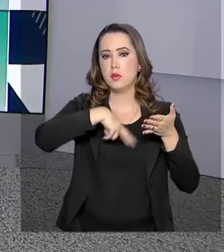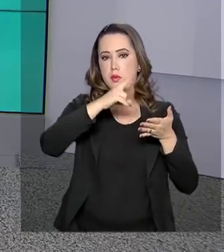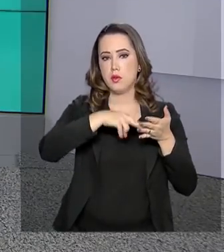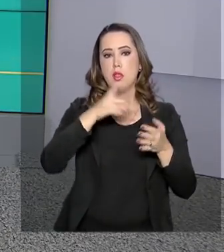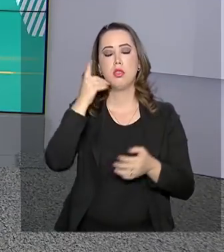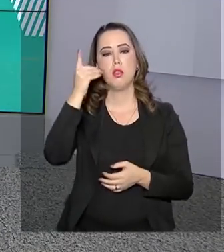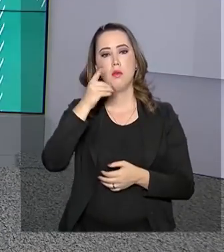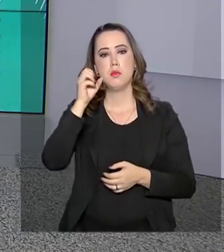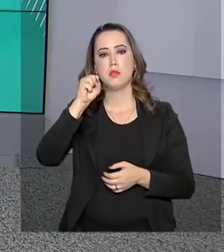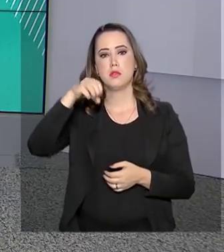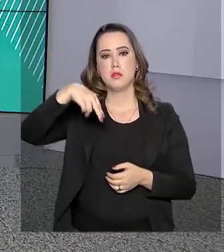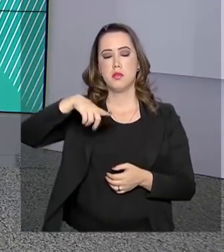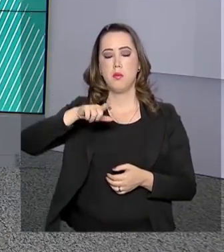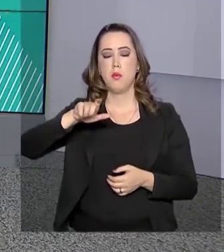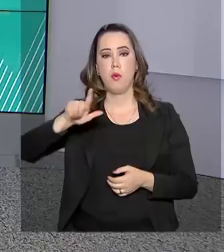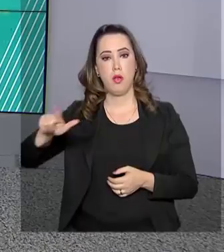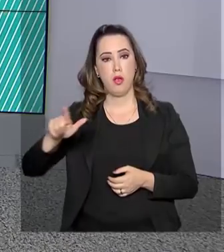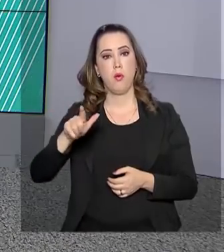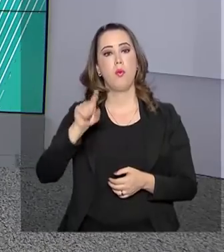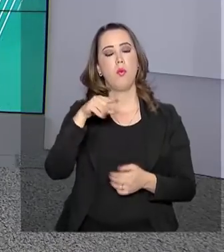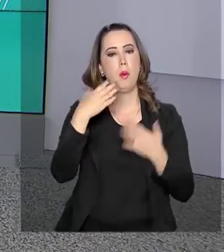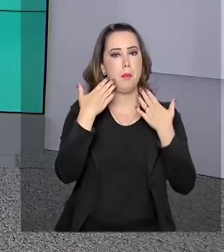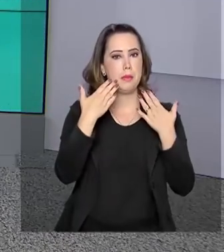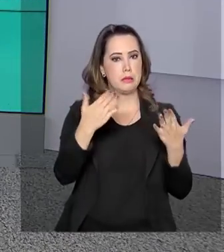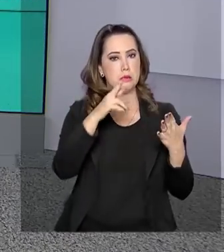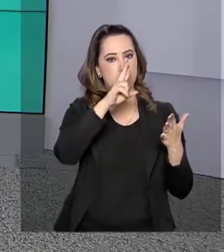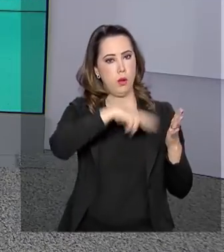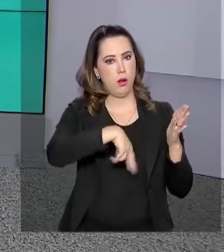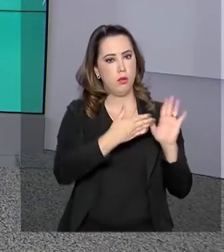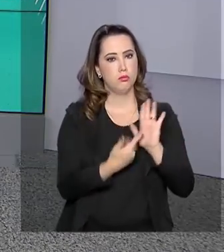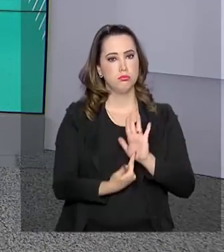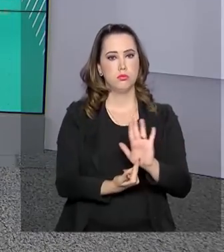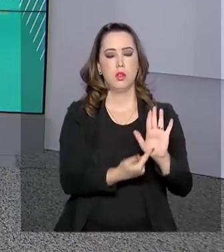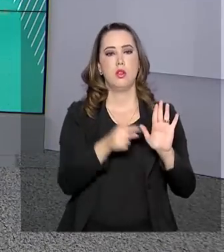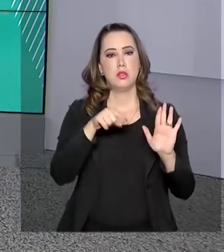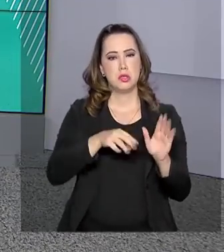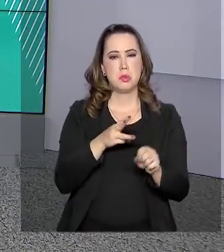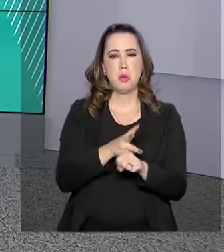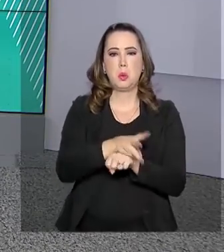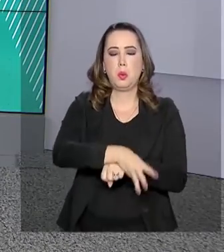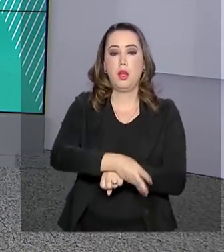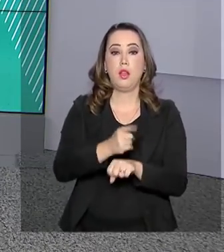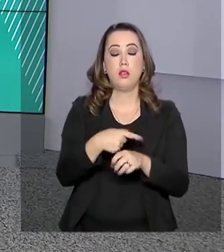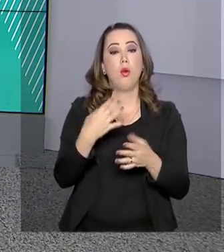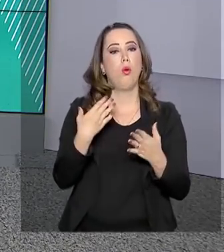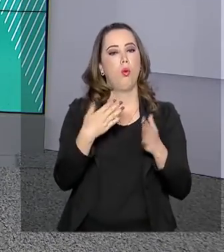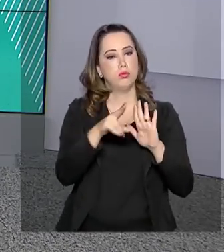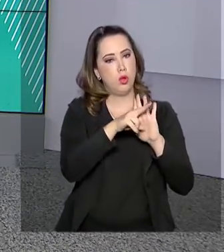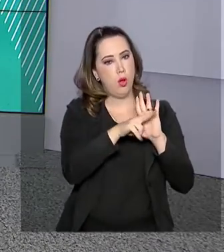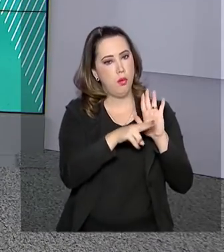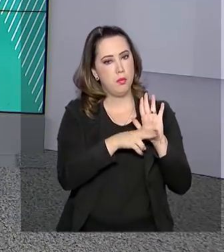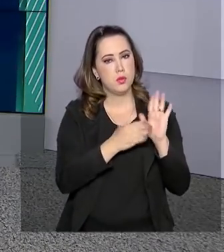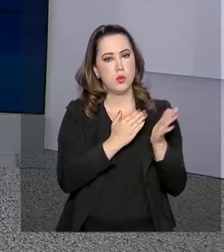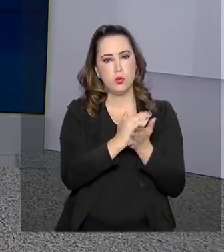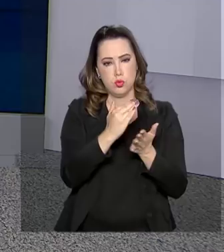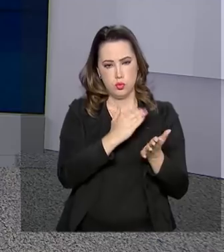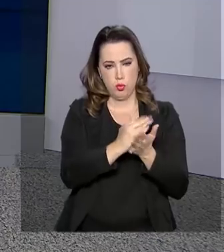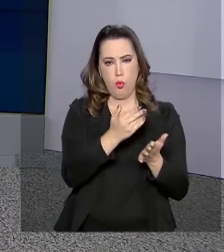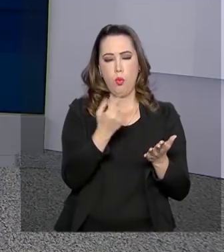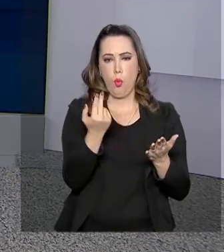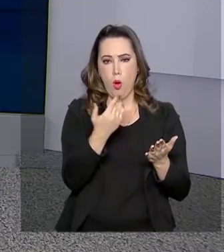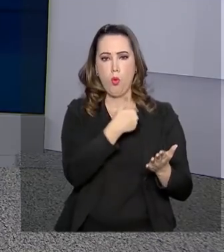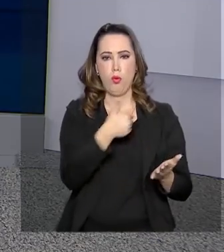deputado Samuel Moreira. O parecer que foi apresentado nesta madrugada mantém as diretrizes da proposta original do governo.